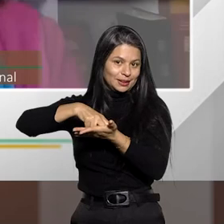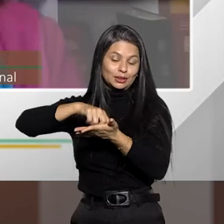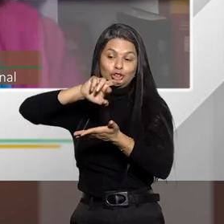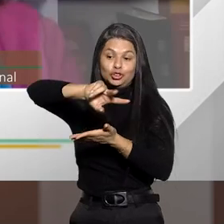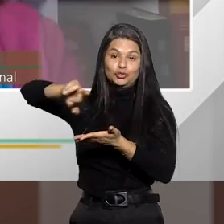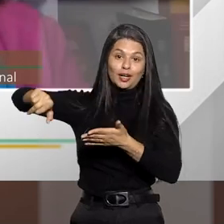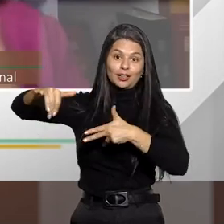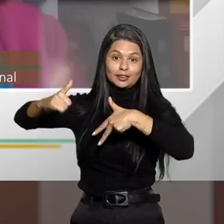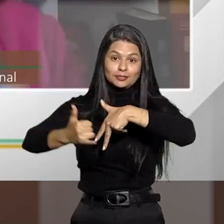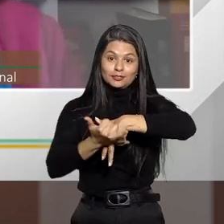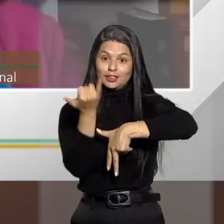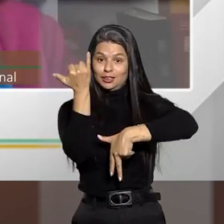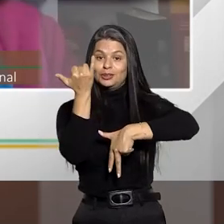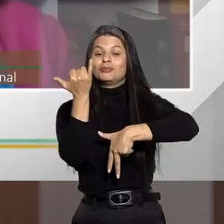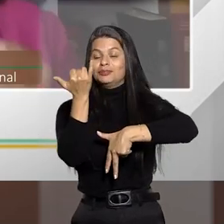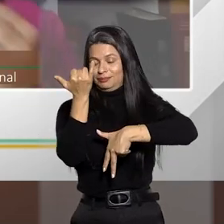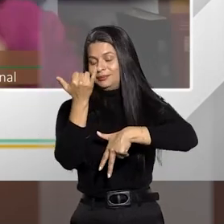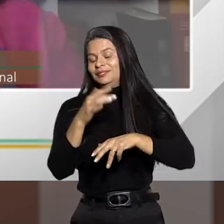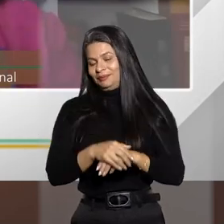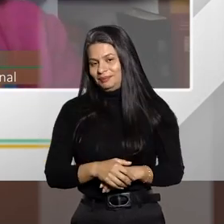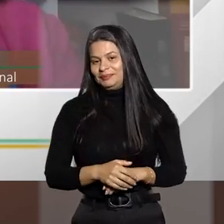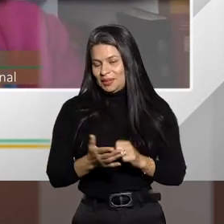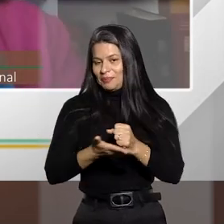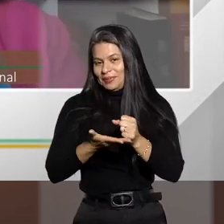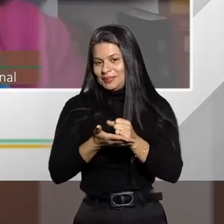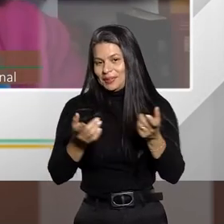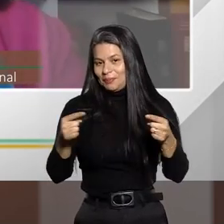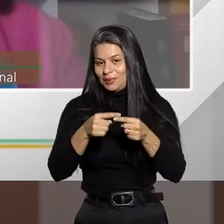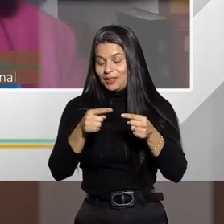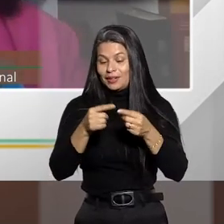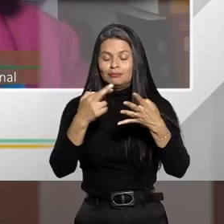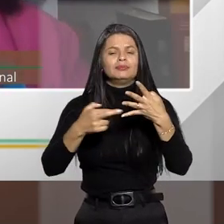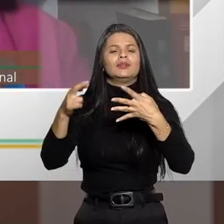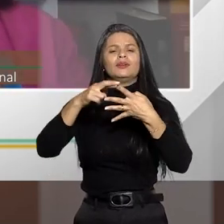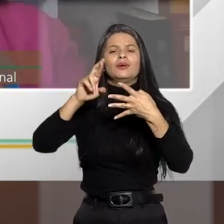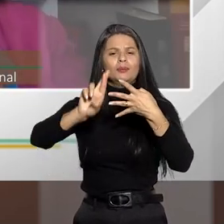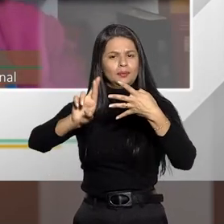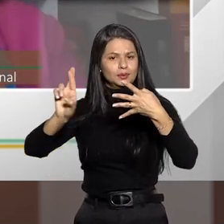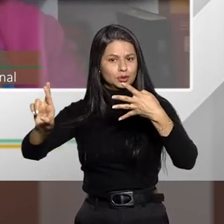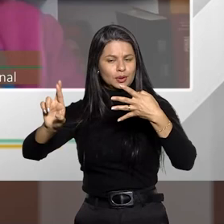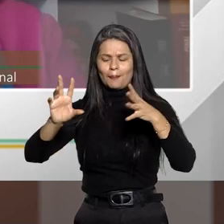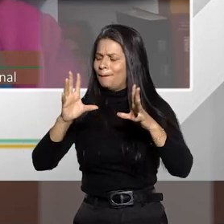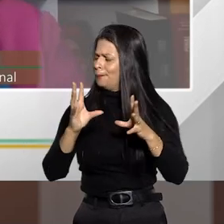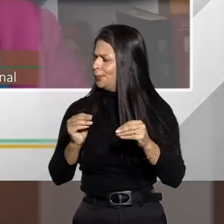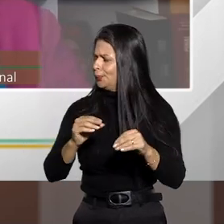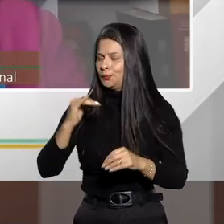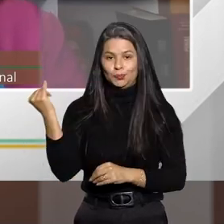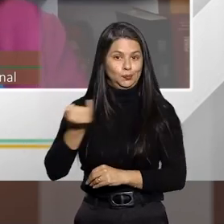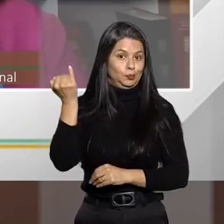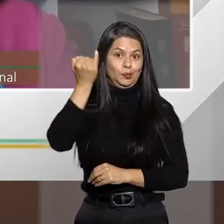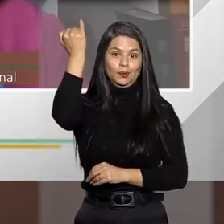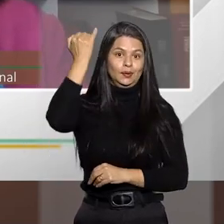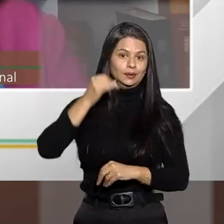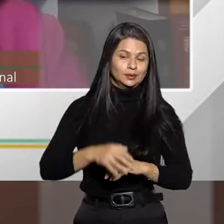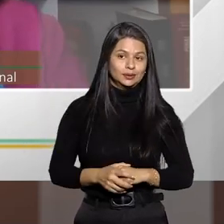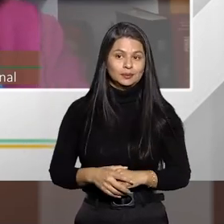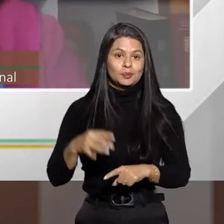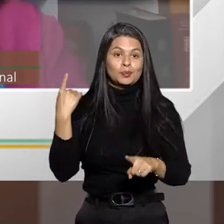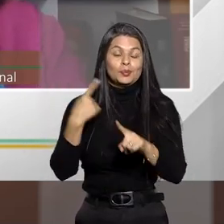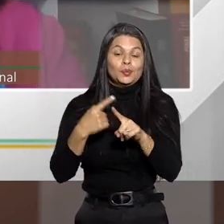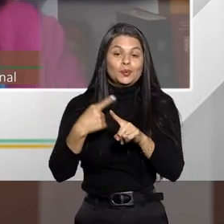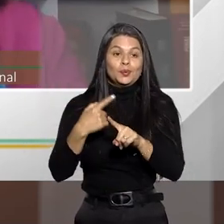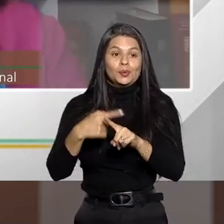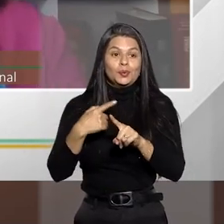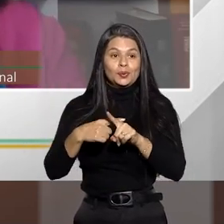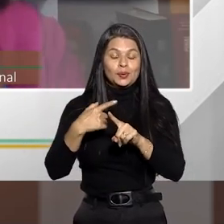lesadas, né? Então, é basicamente isso. E essa questão do repetitivo ela é muito, muito importante, né? Porque isso